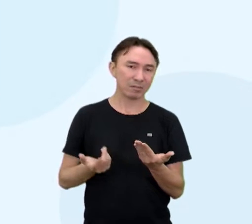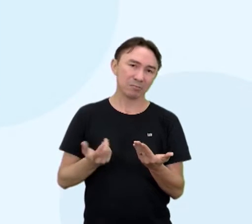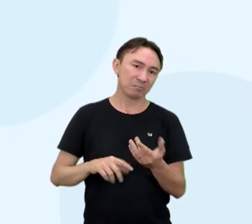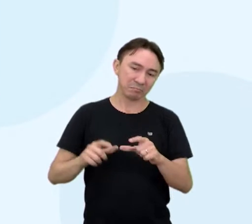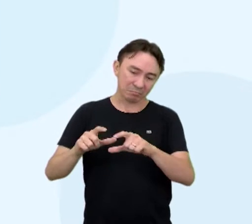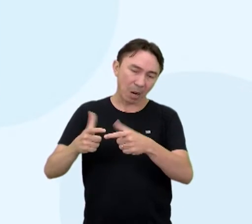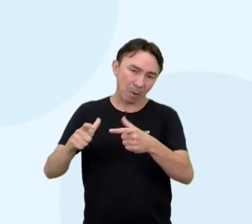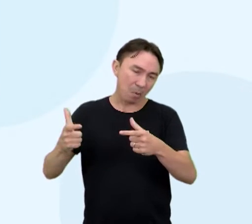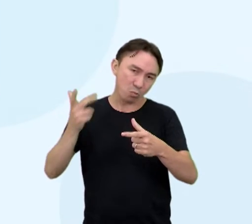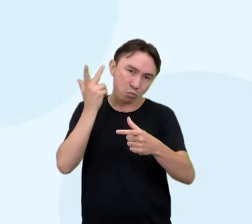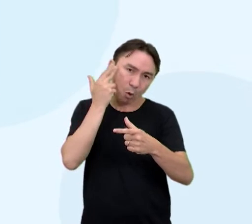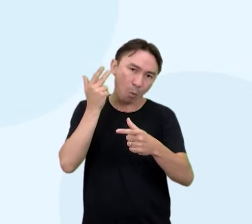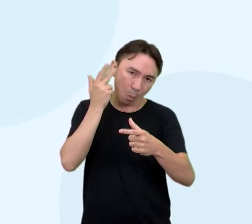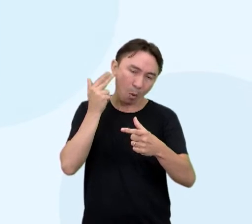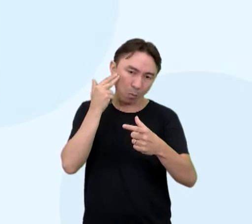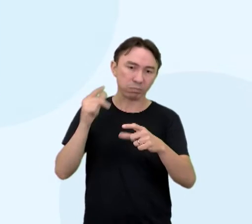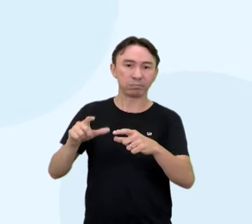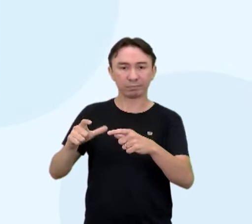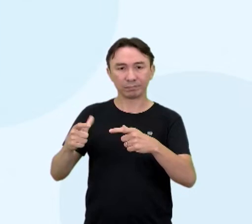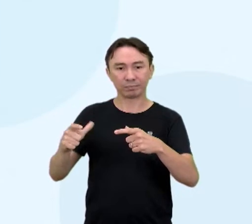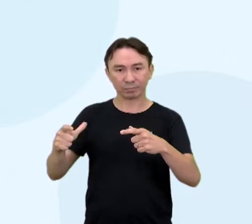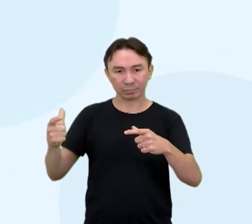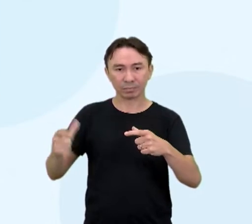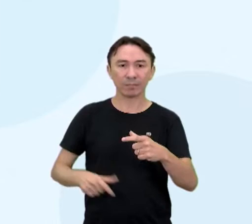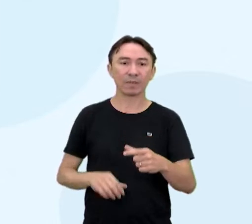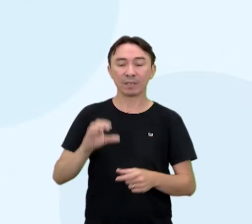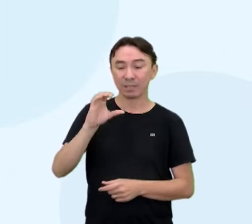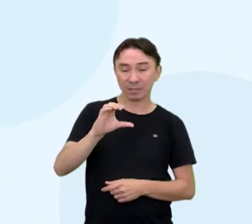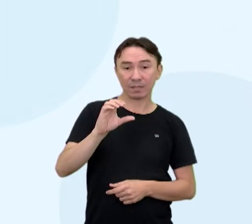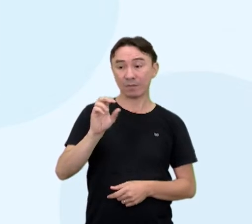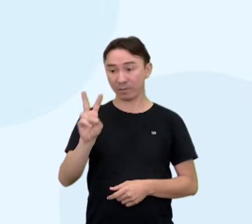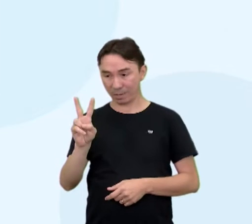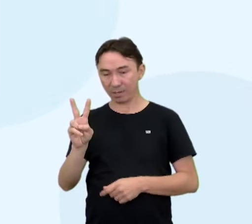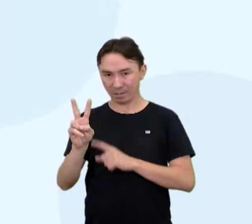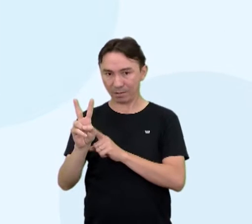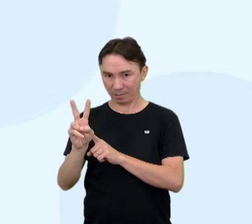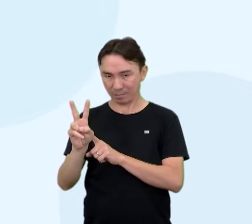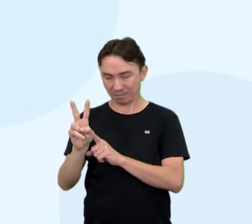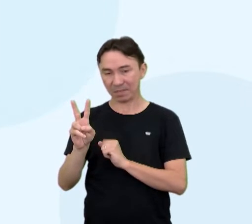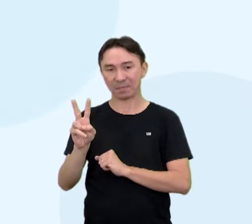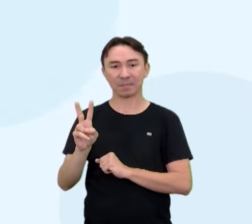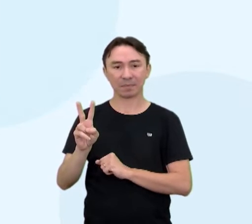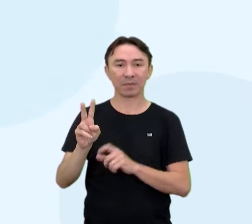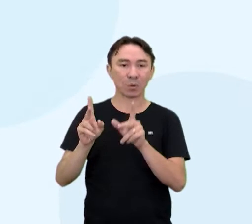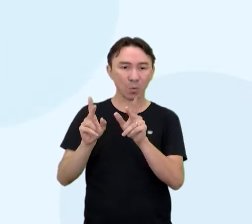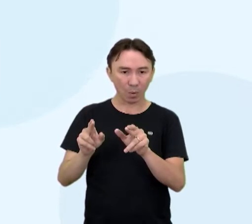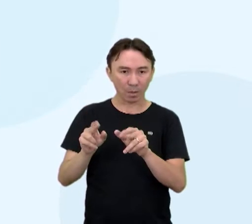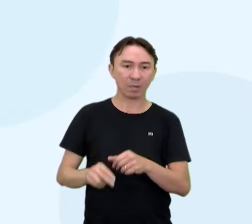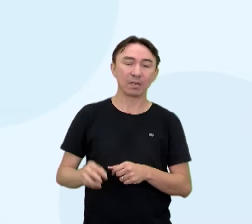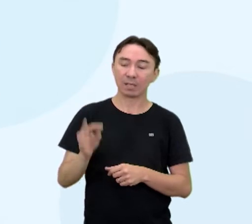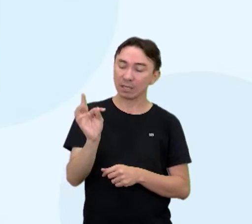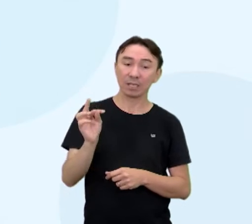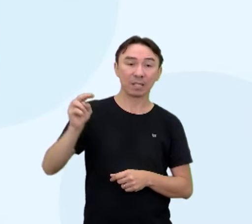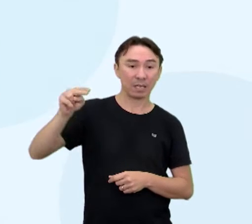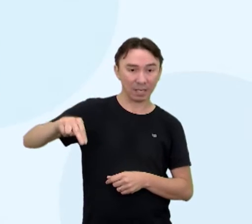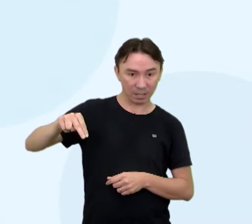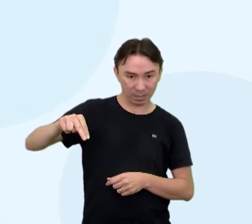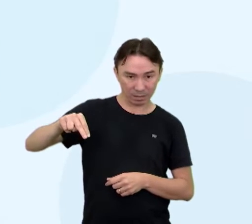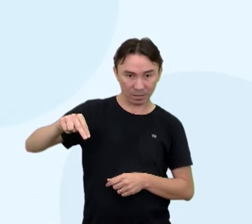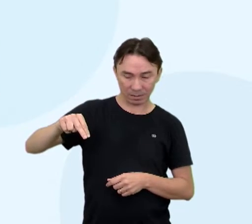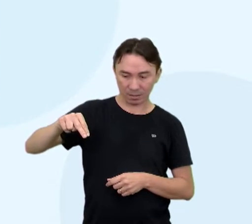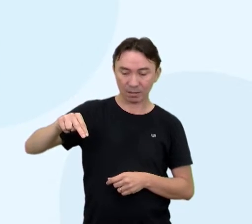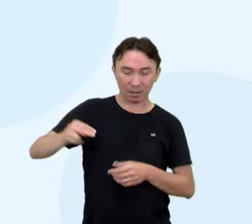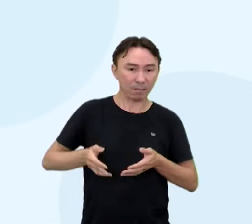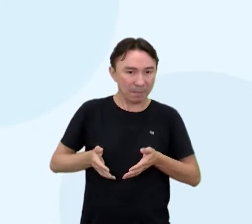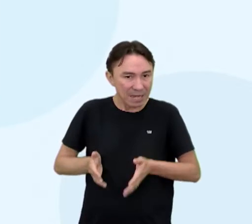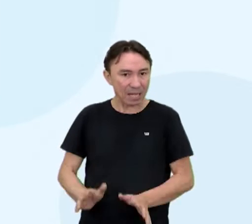fala crescimento natural também. E tá lá do lado, CV, que é crescimento vegetativo, igual a TN, que é taxa de